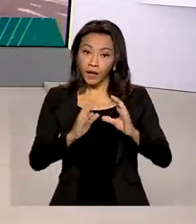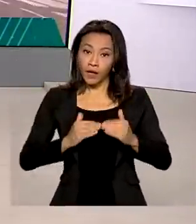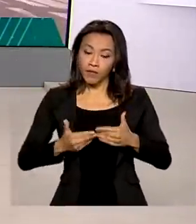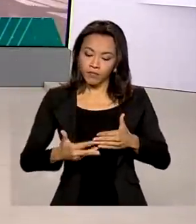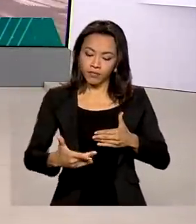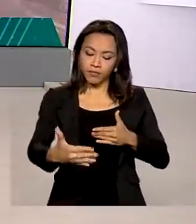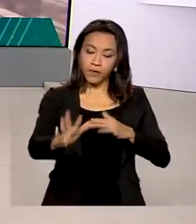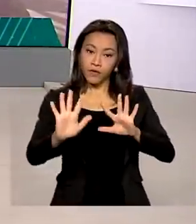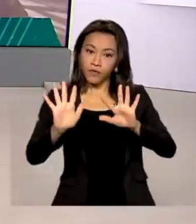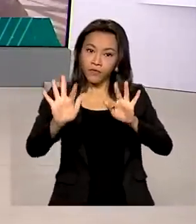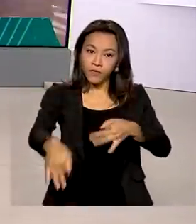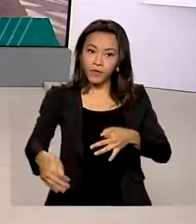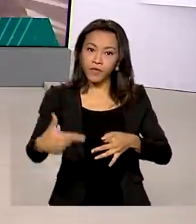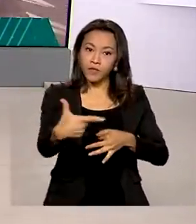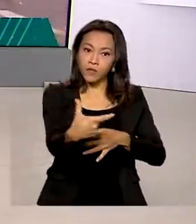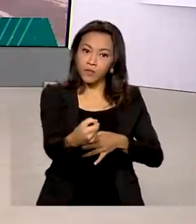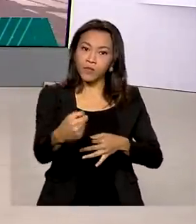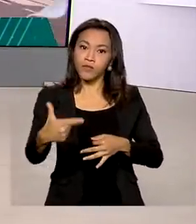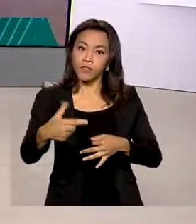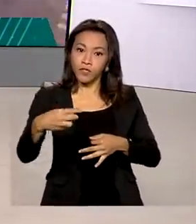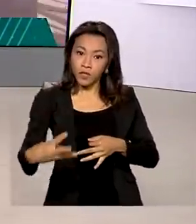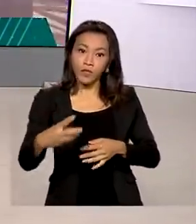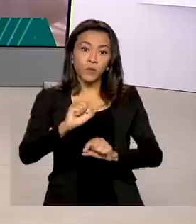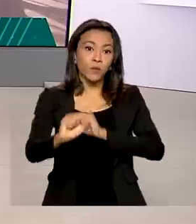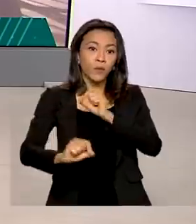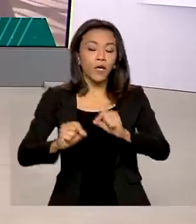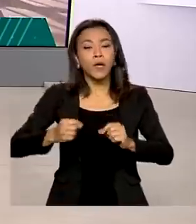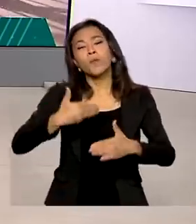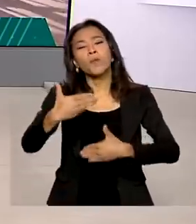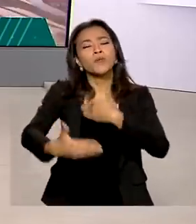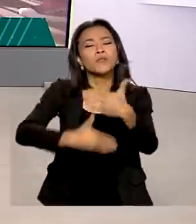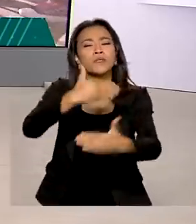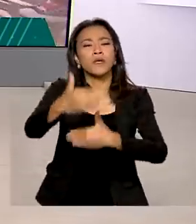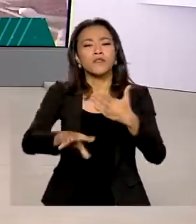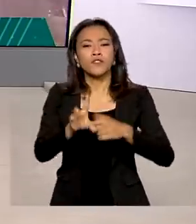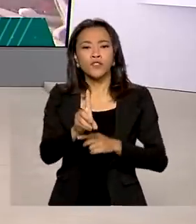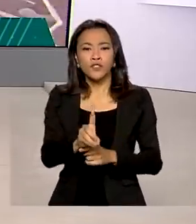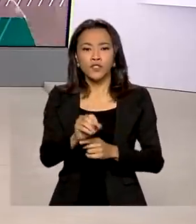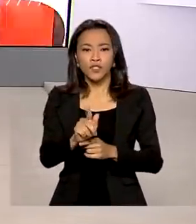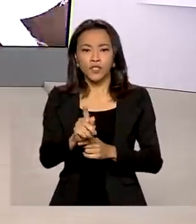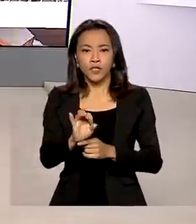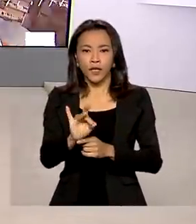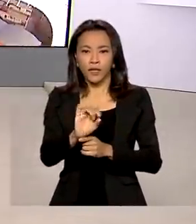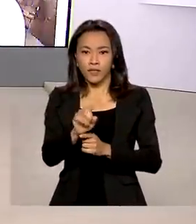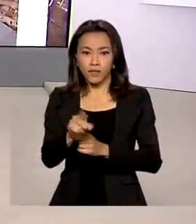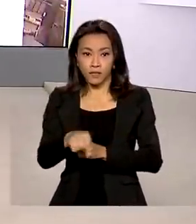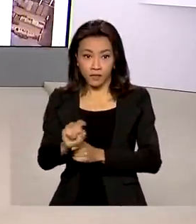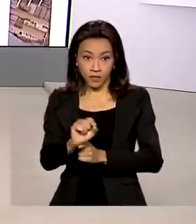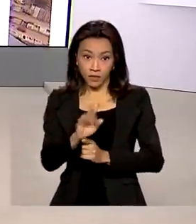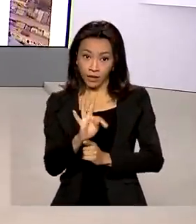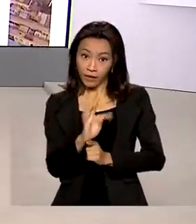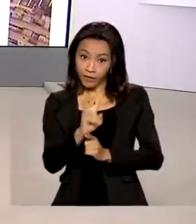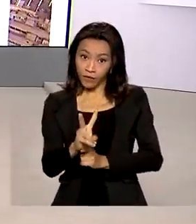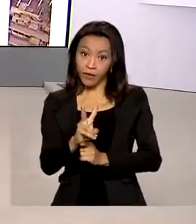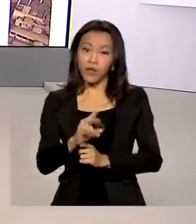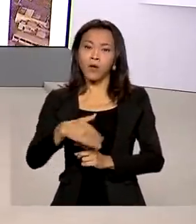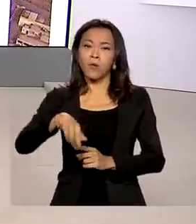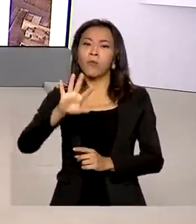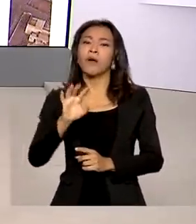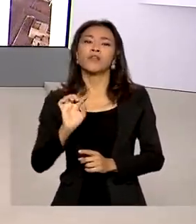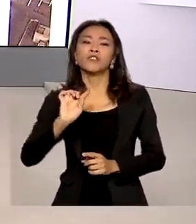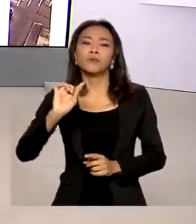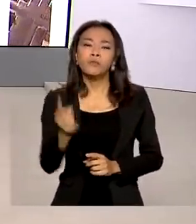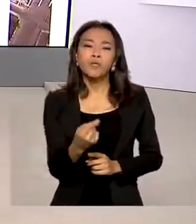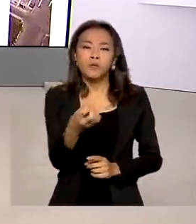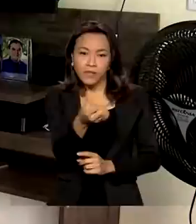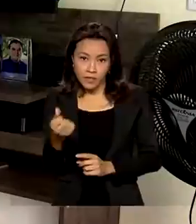de 2023 o processo de digitalização do sinal da TV em mais de 1.600 municípios que contavam apenas com o